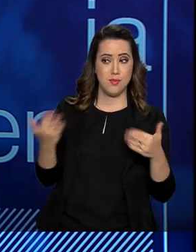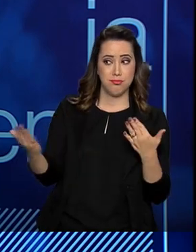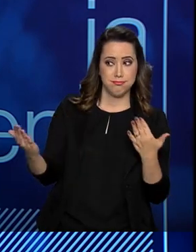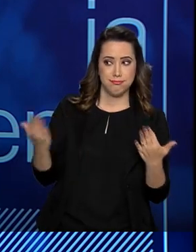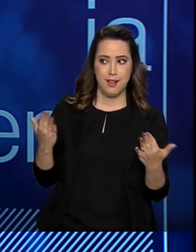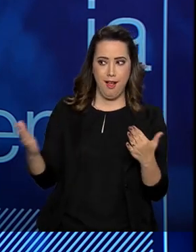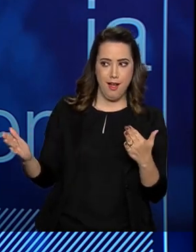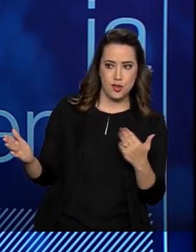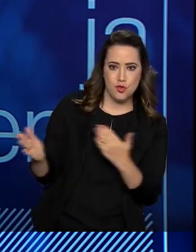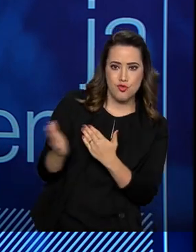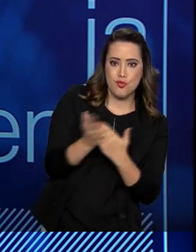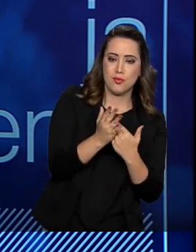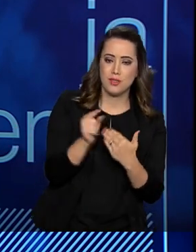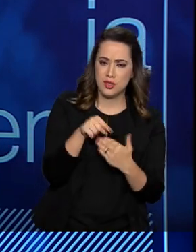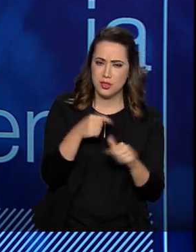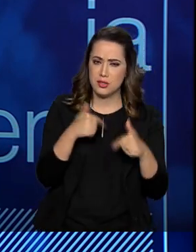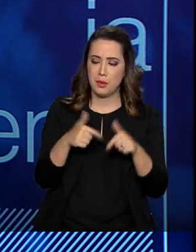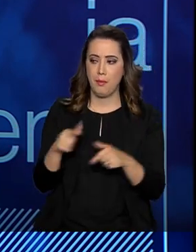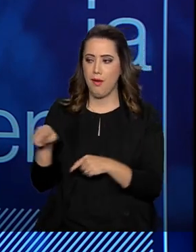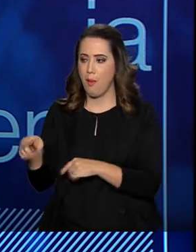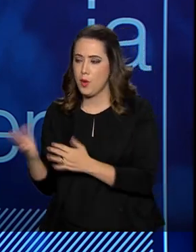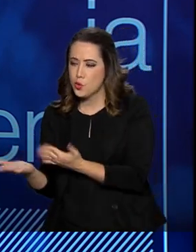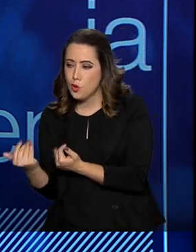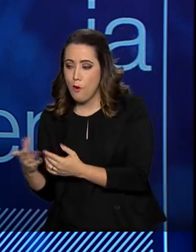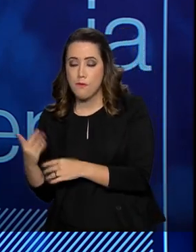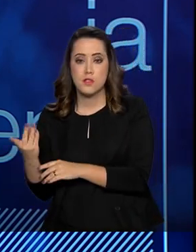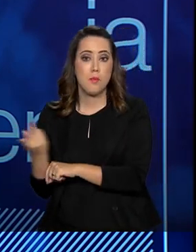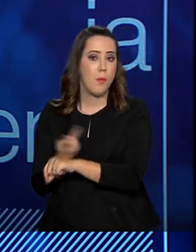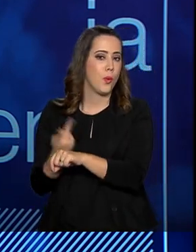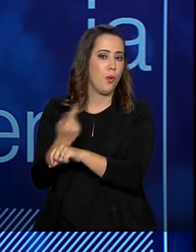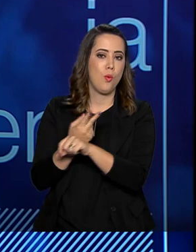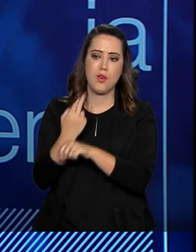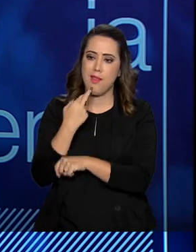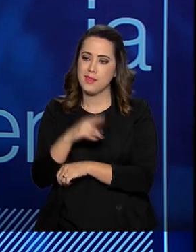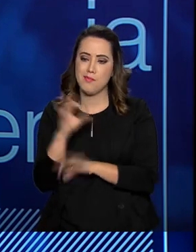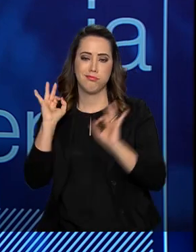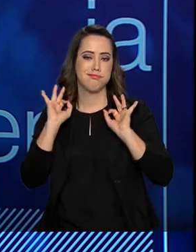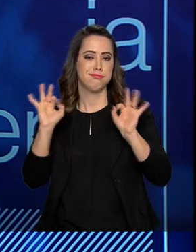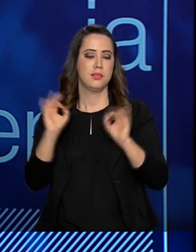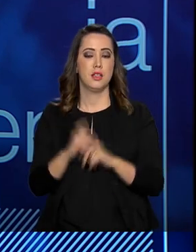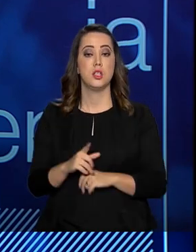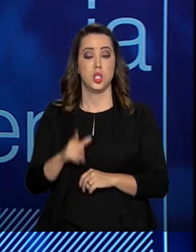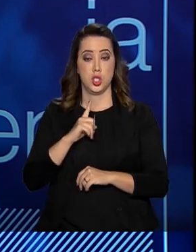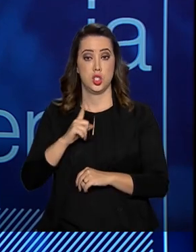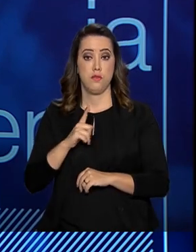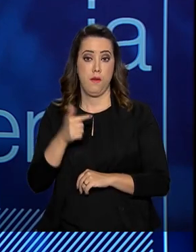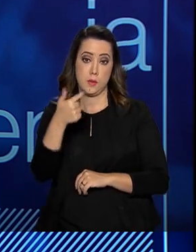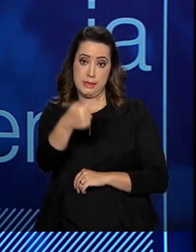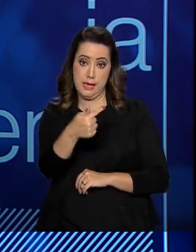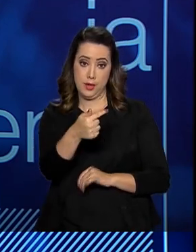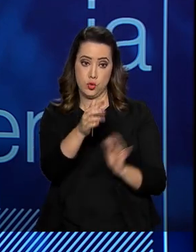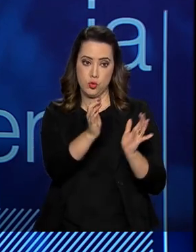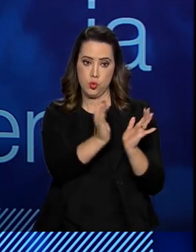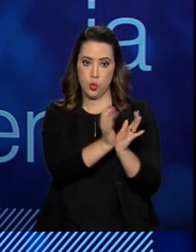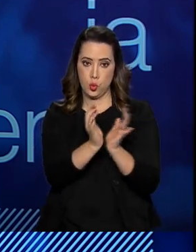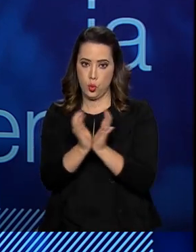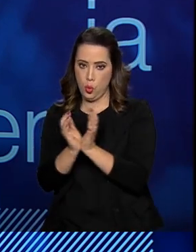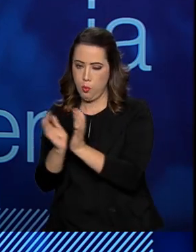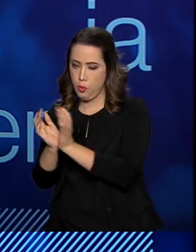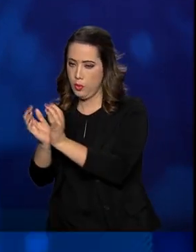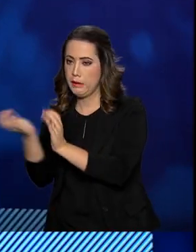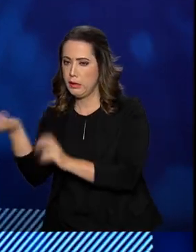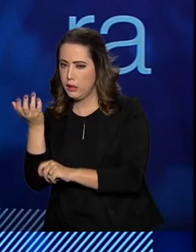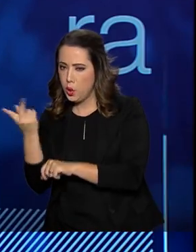desses jovens para encontrar soluções é fundamental e foi um êxito. Tivemos sete equipes que concorreram aos prêmios,